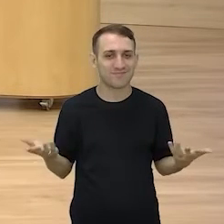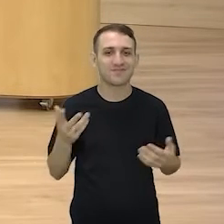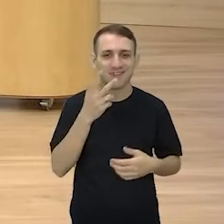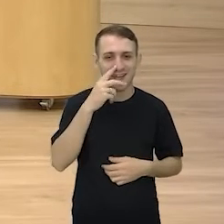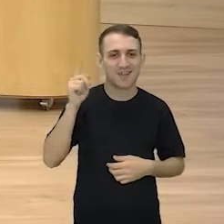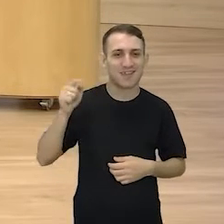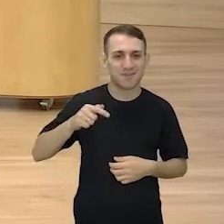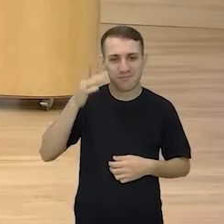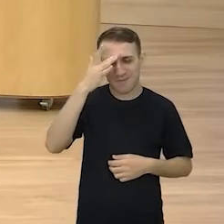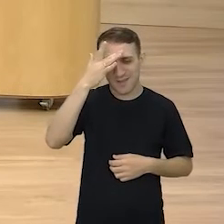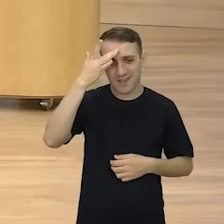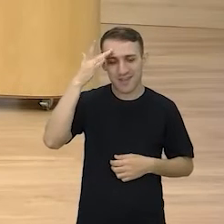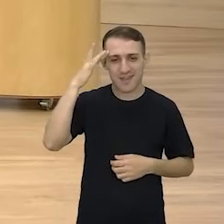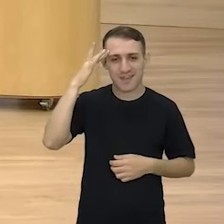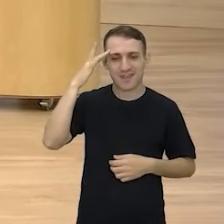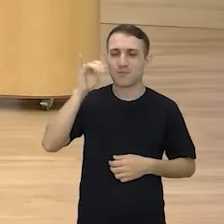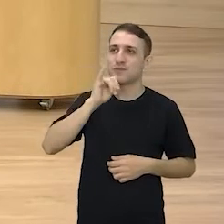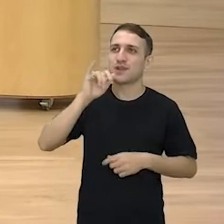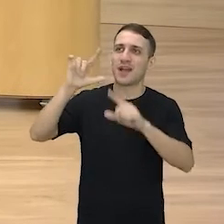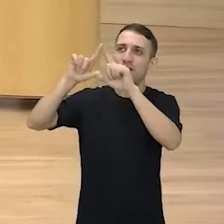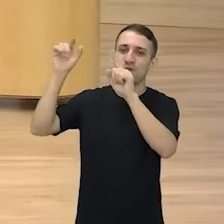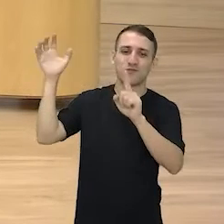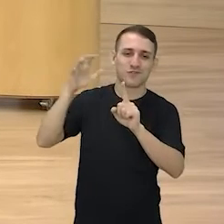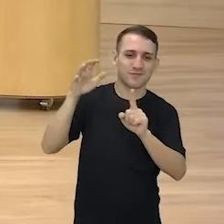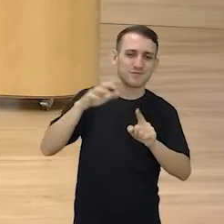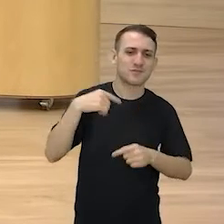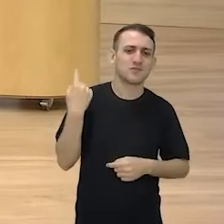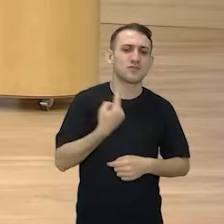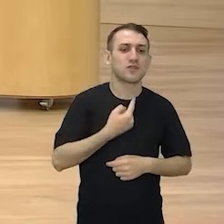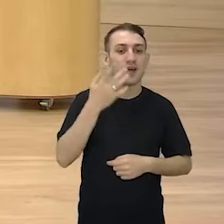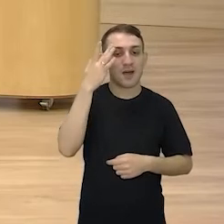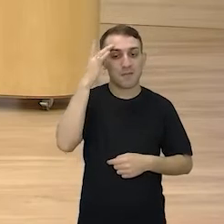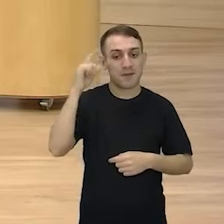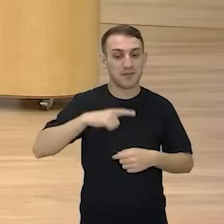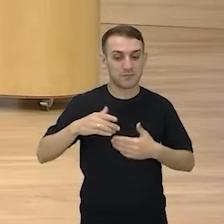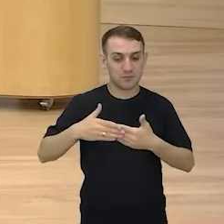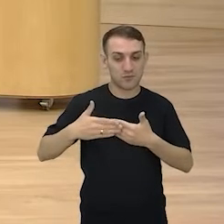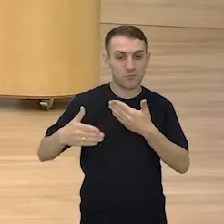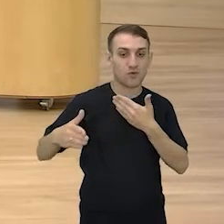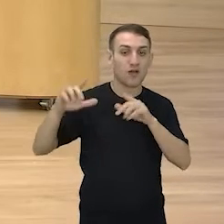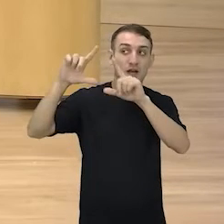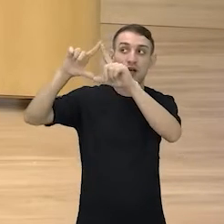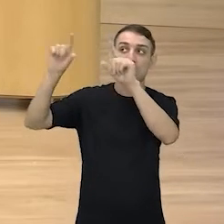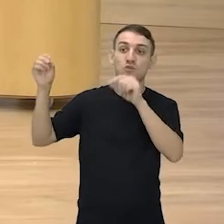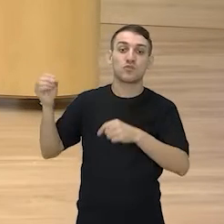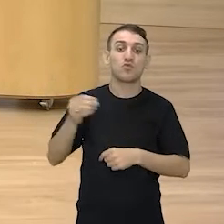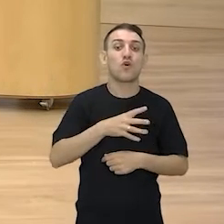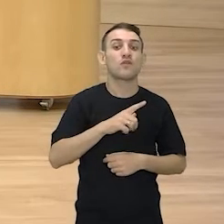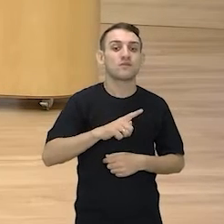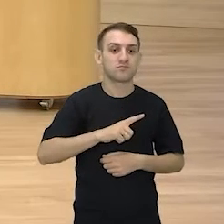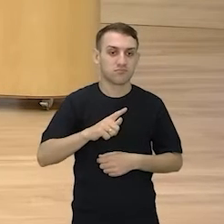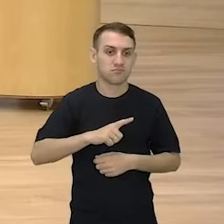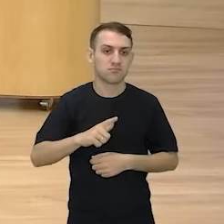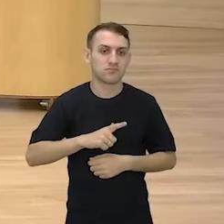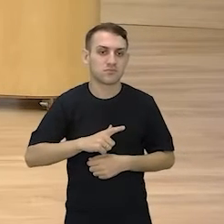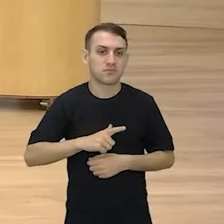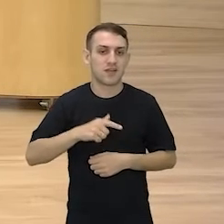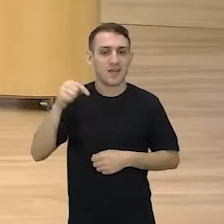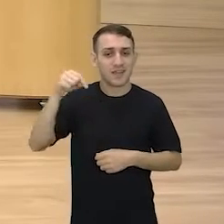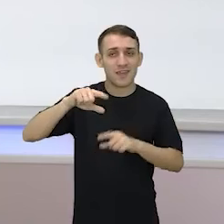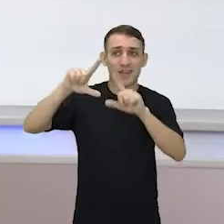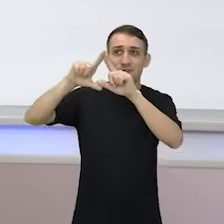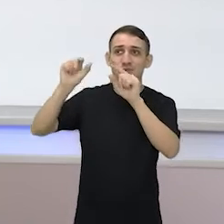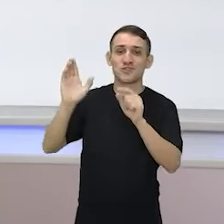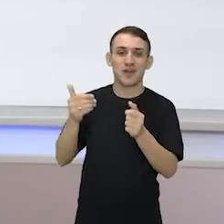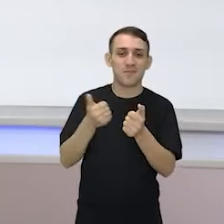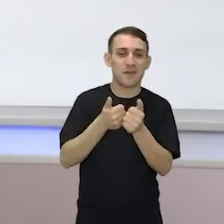a influência da lua. Eu acho. Eu acho que é porque a gente vai entrar a partir de amanhã na lua nova. Então, assim, a minguante está tão minguada